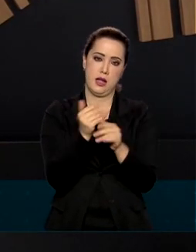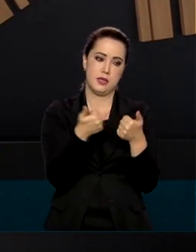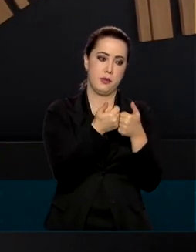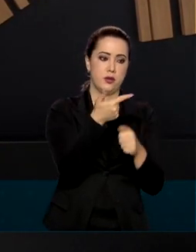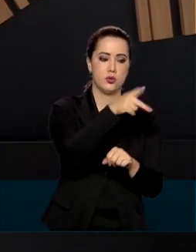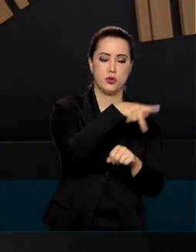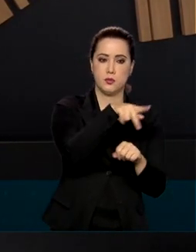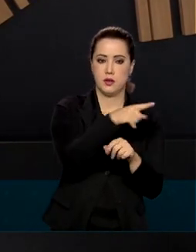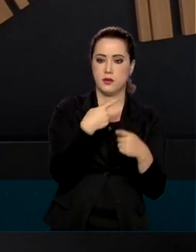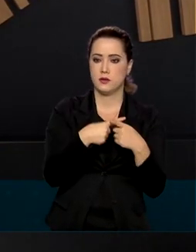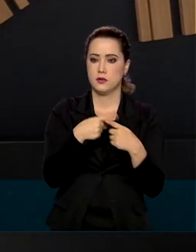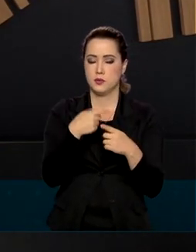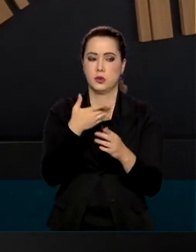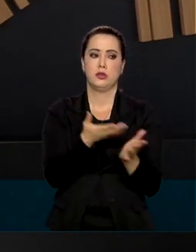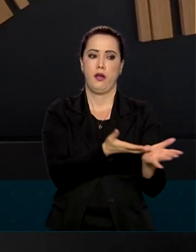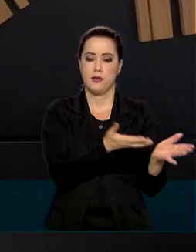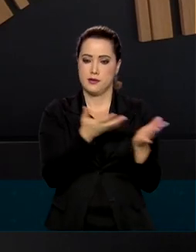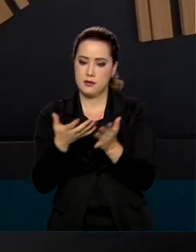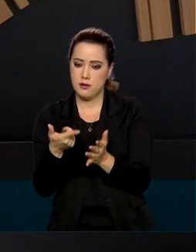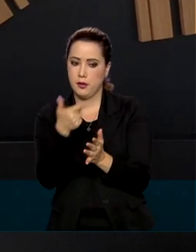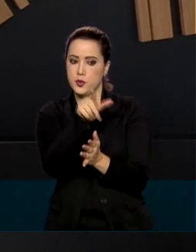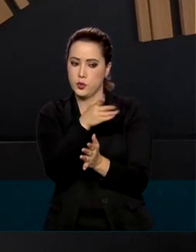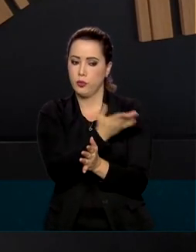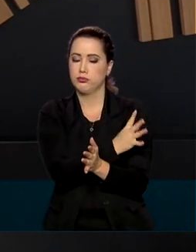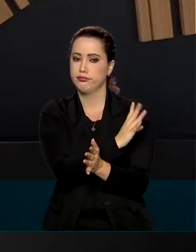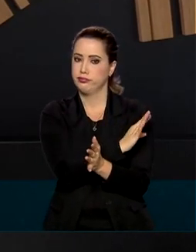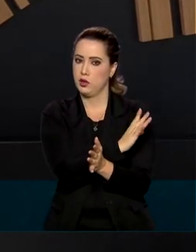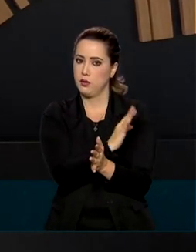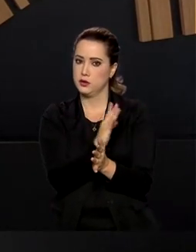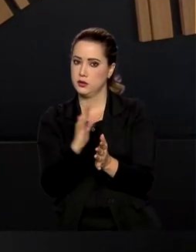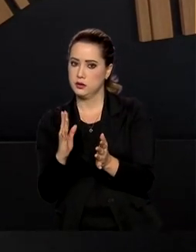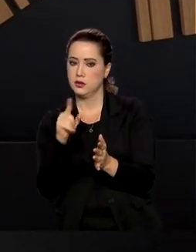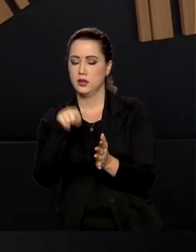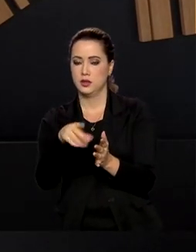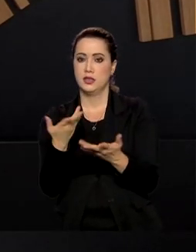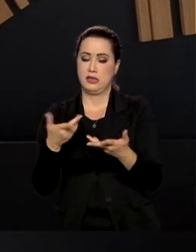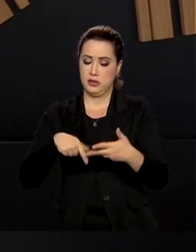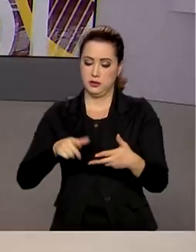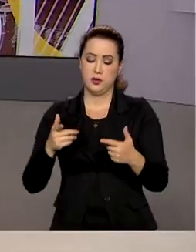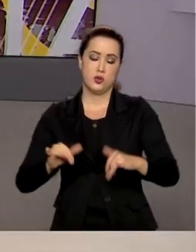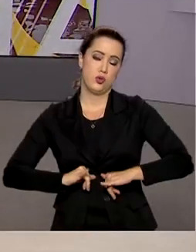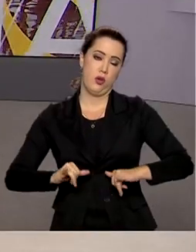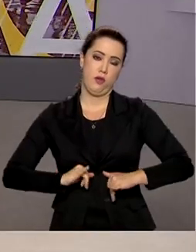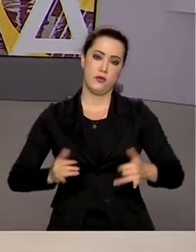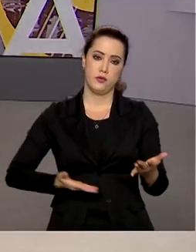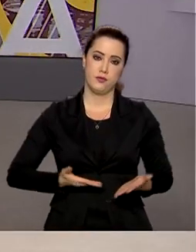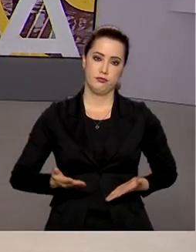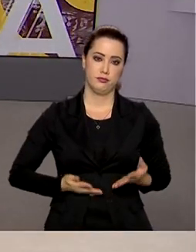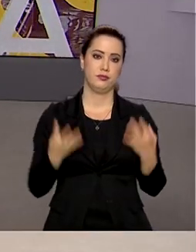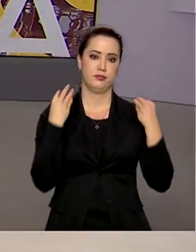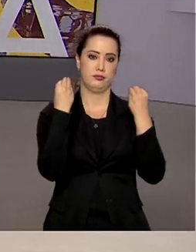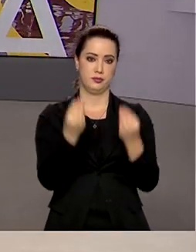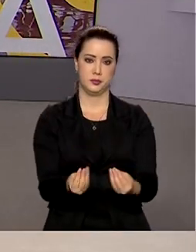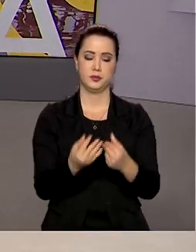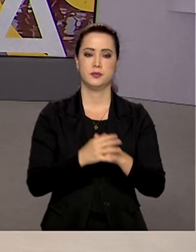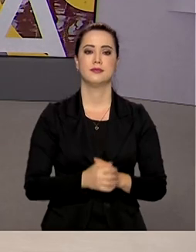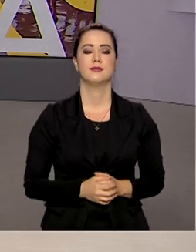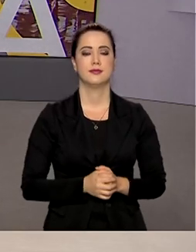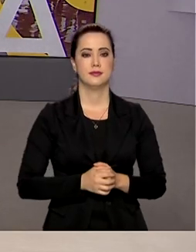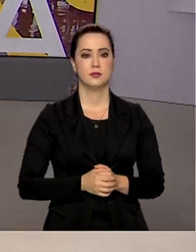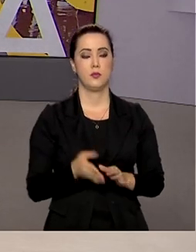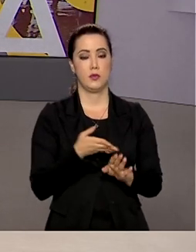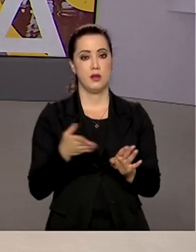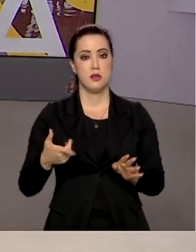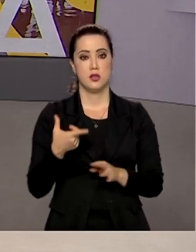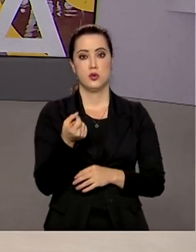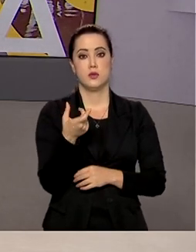populações de cidades vizinhas sendo impactadas nos seus serviços. Em 2020, ano de início